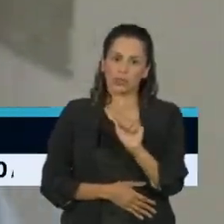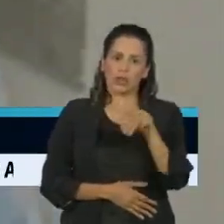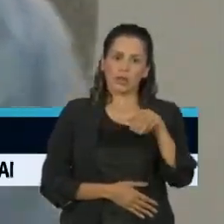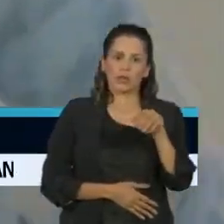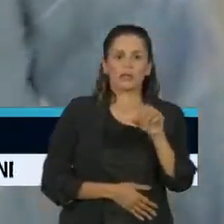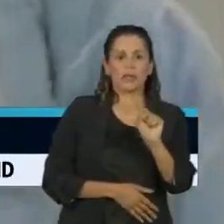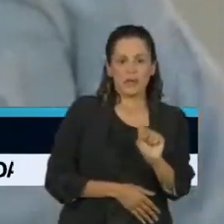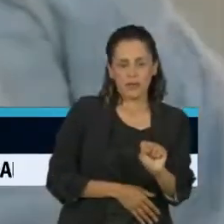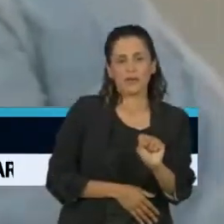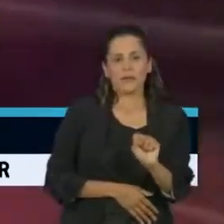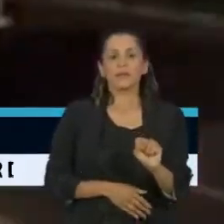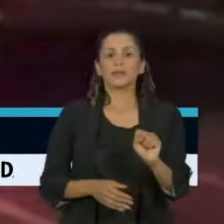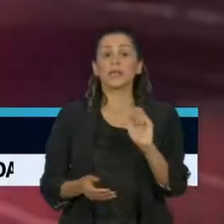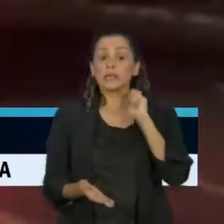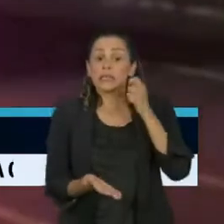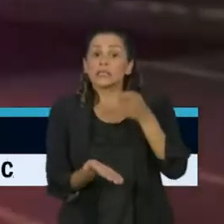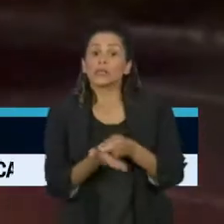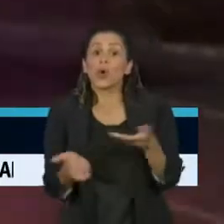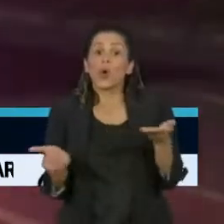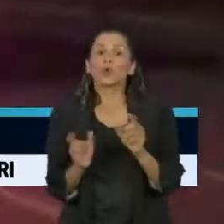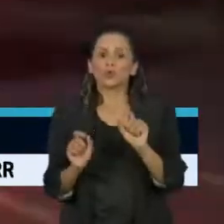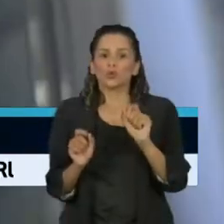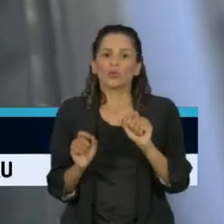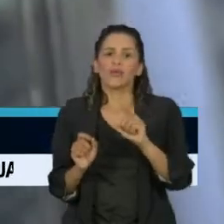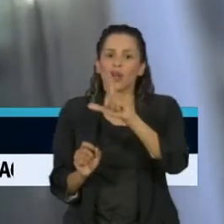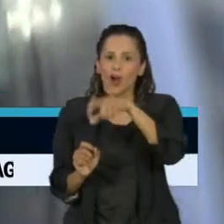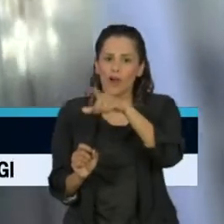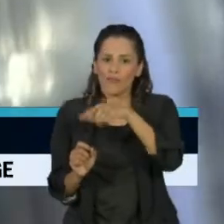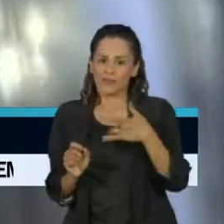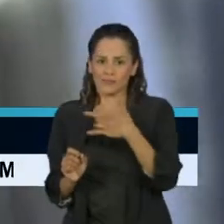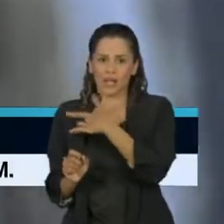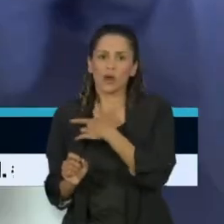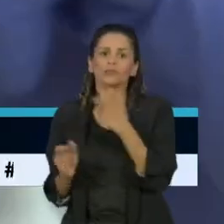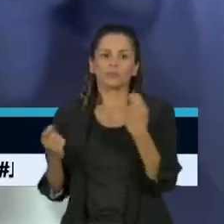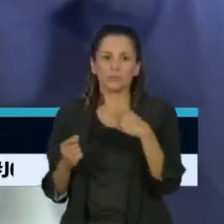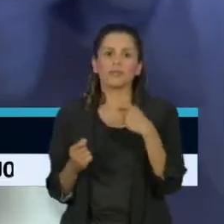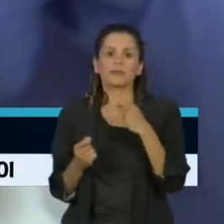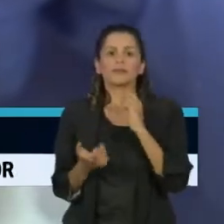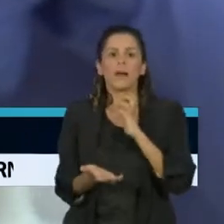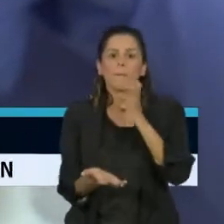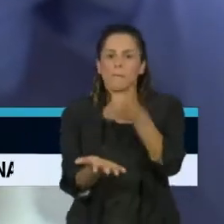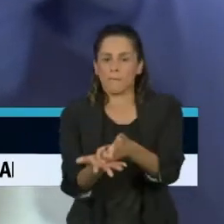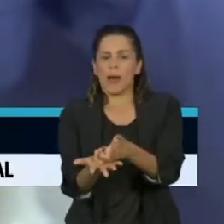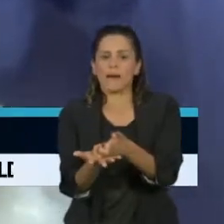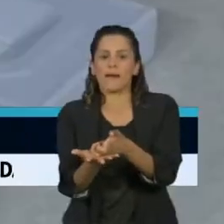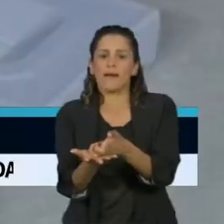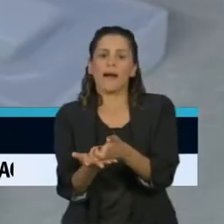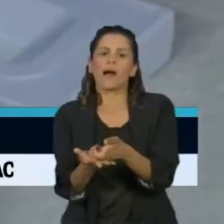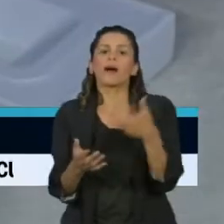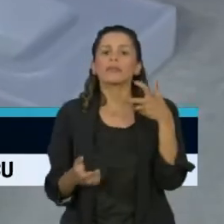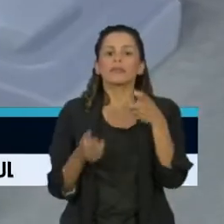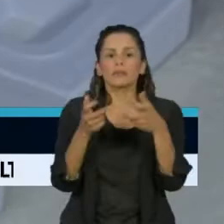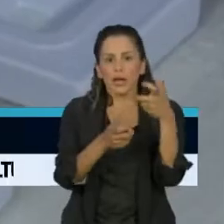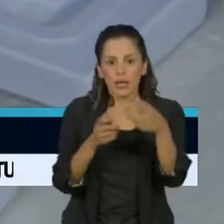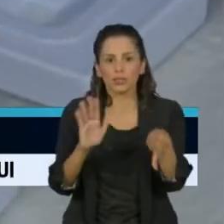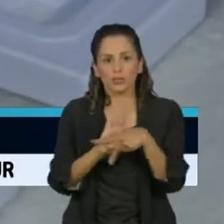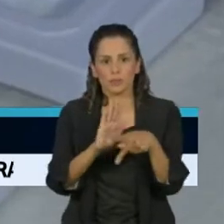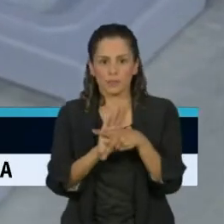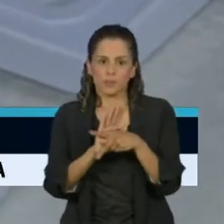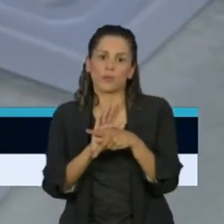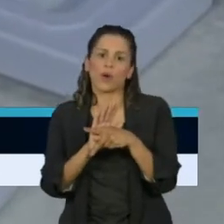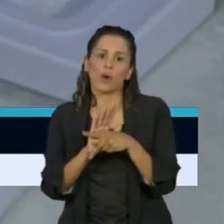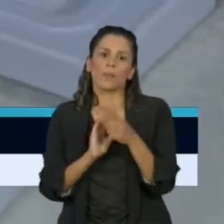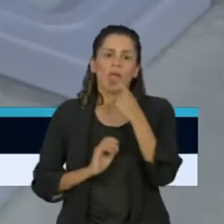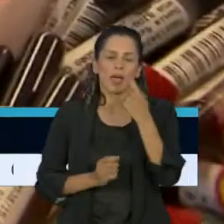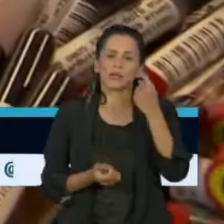decidiu hoje que planos de saúde têm que cobrir despesas com teste serológico para a Covid-19. Também chamado de teste